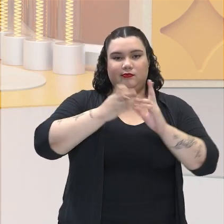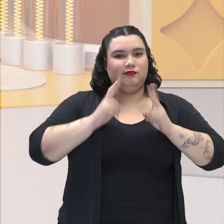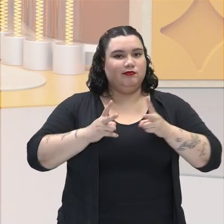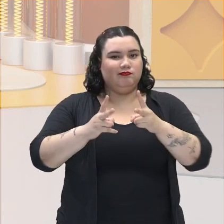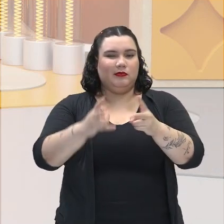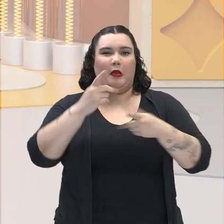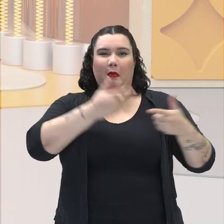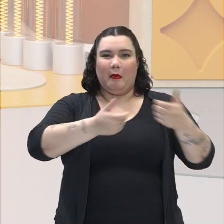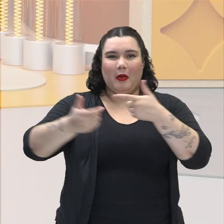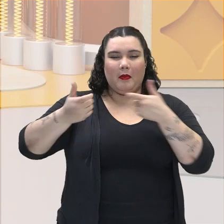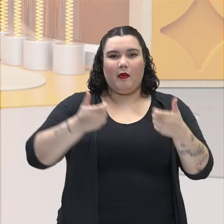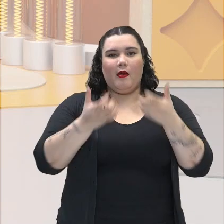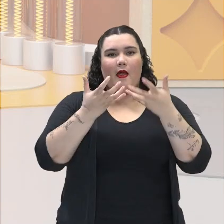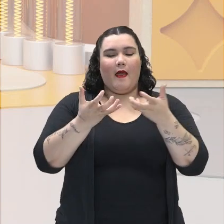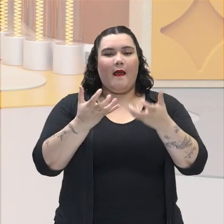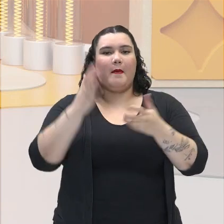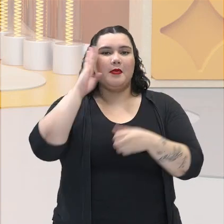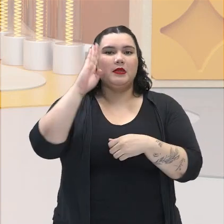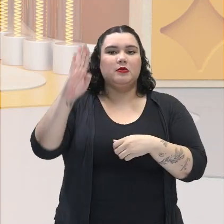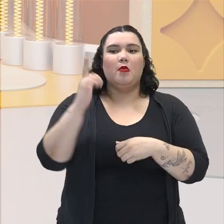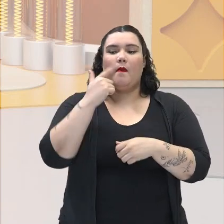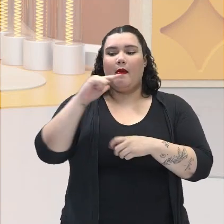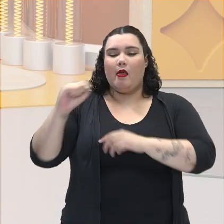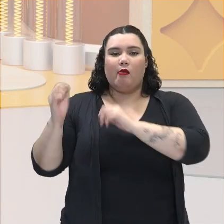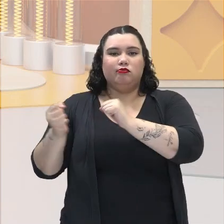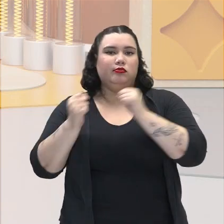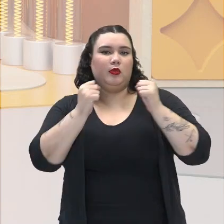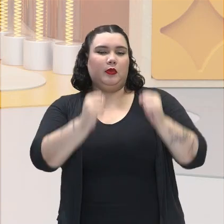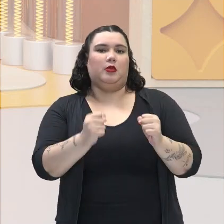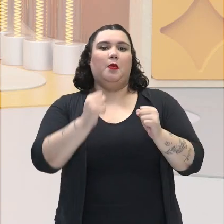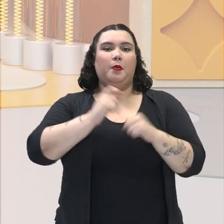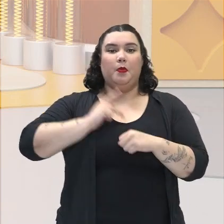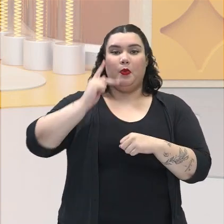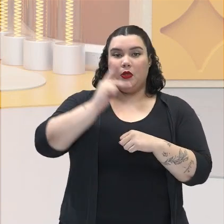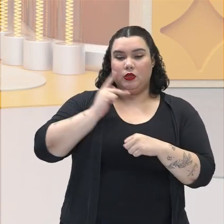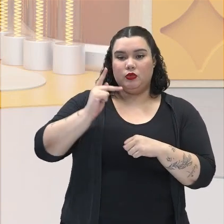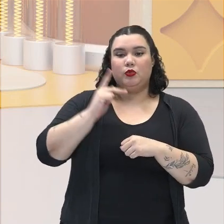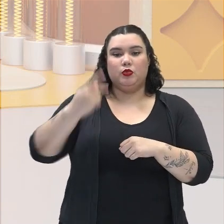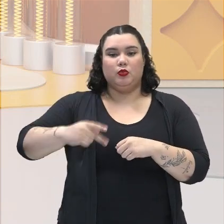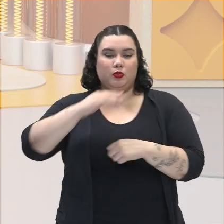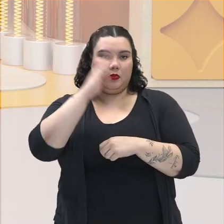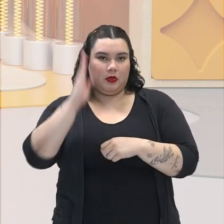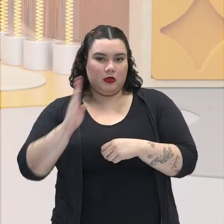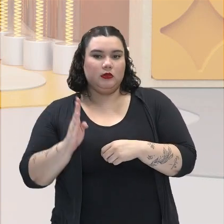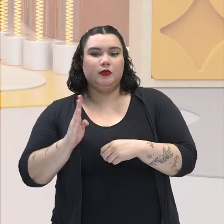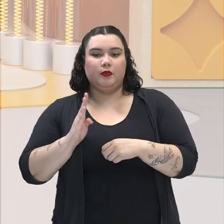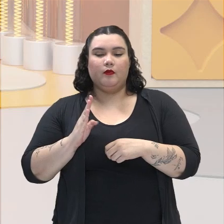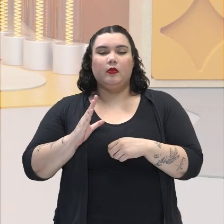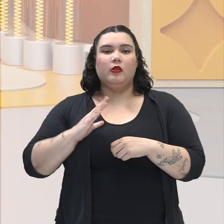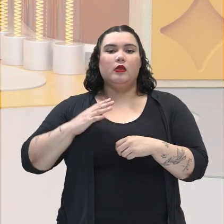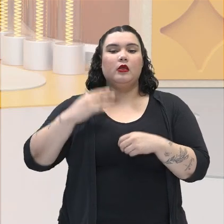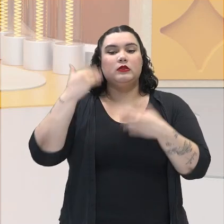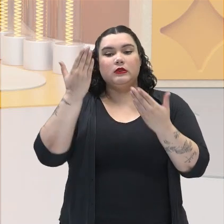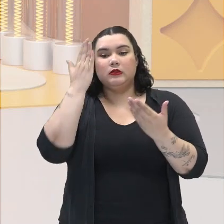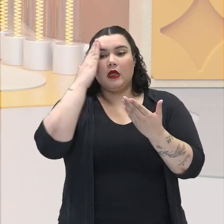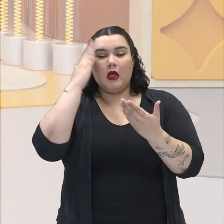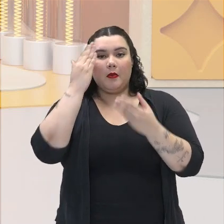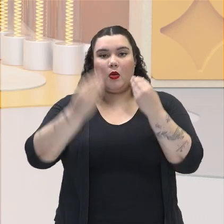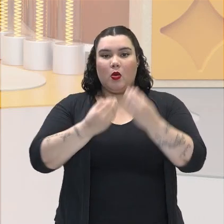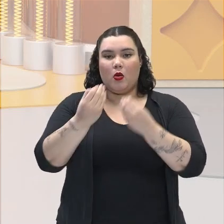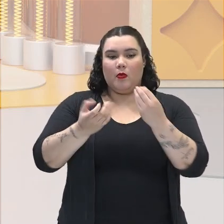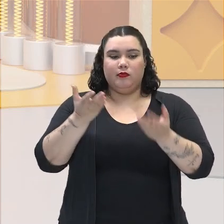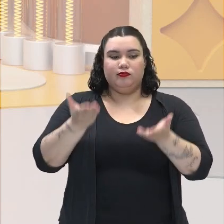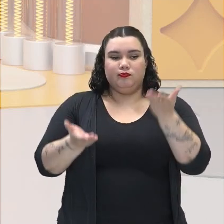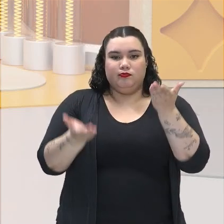pelo poder político no Brasil. E era aí que entrava a figura do poder moderador de Dom Pedro II, sabendo equilibrar a